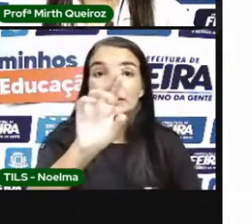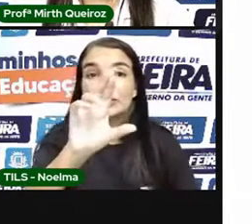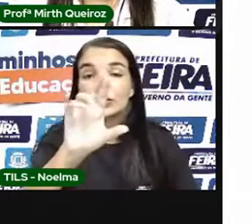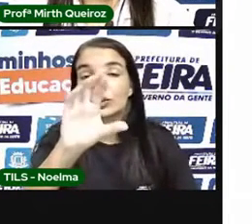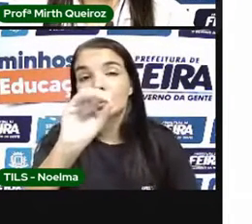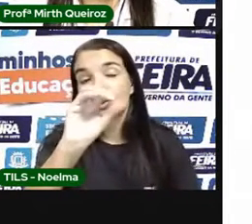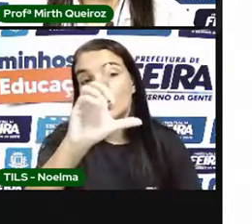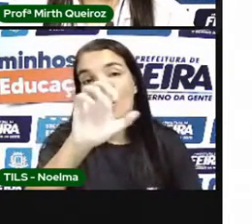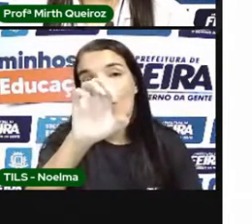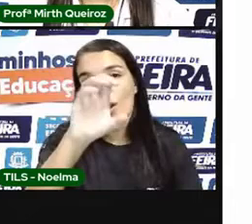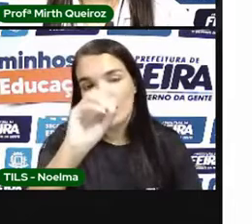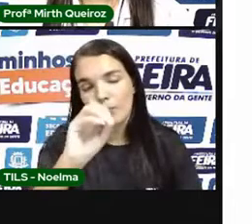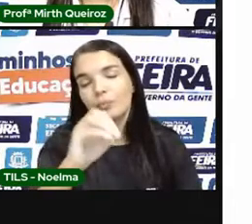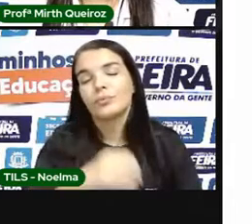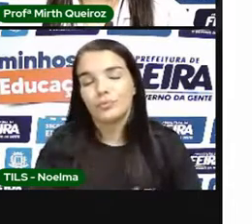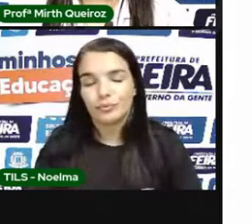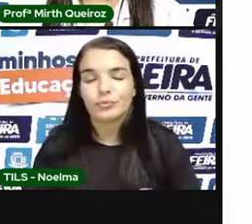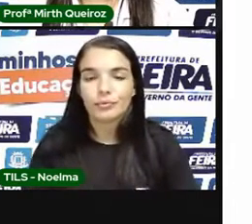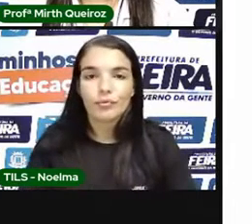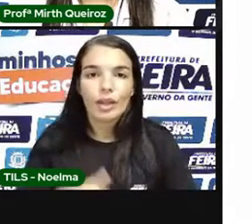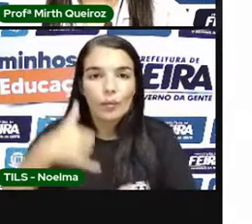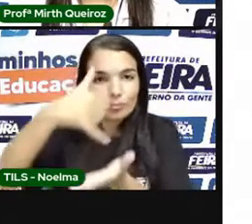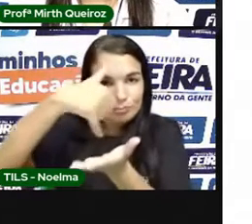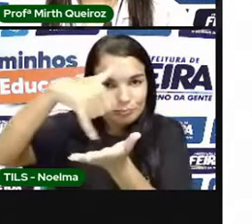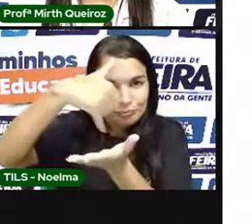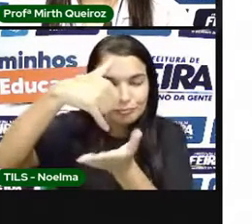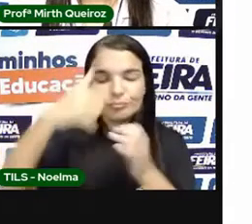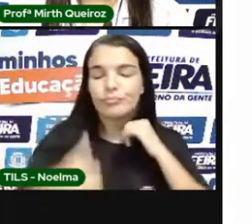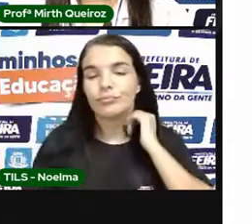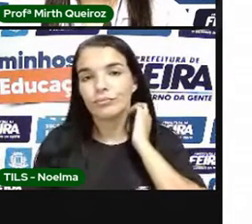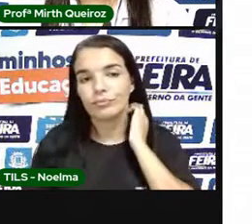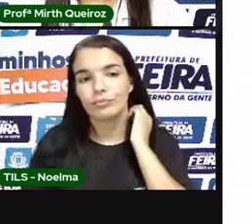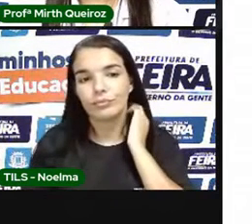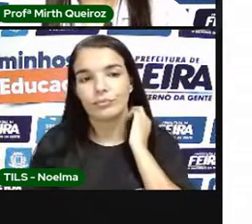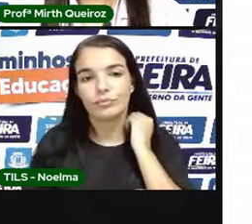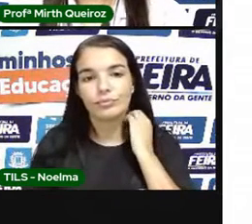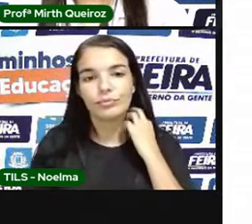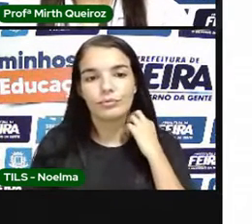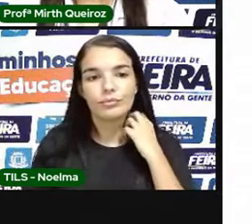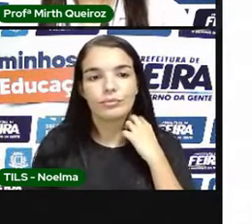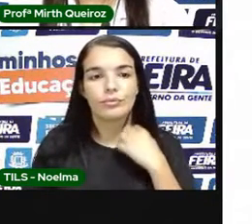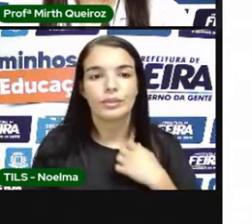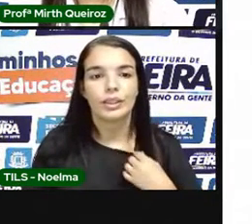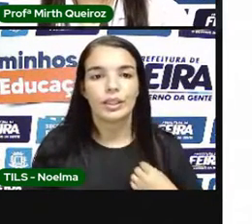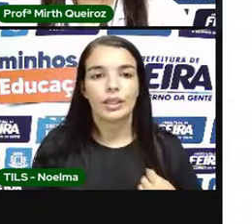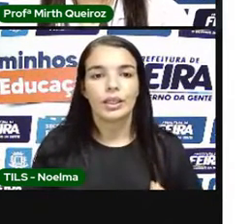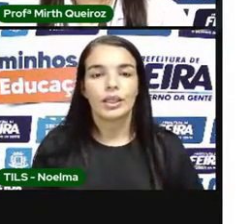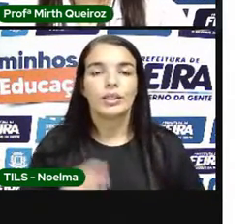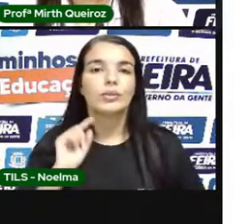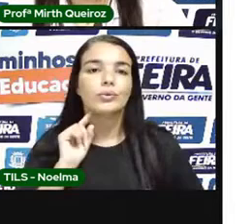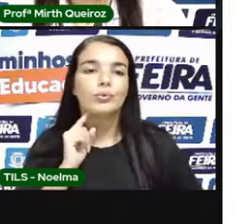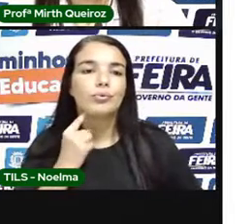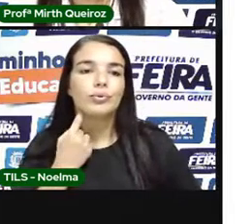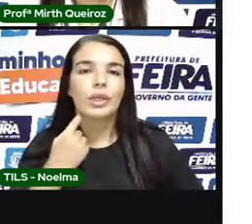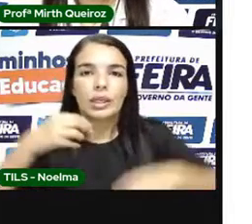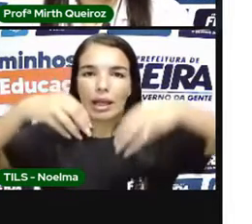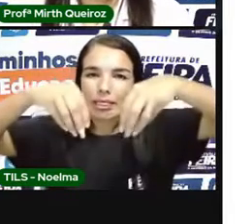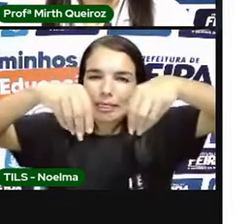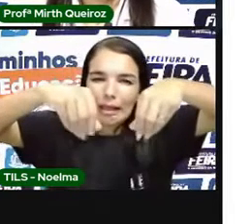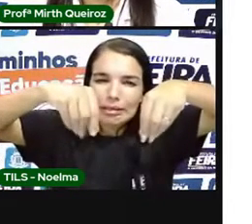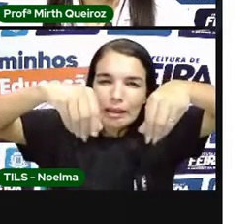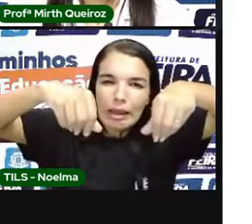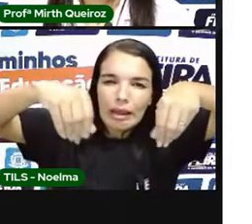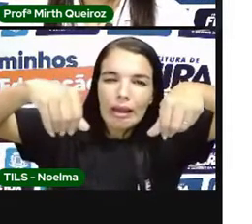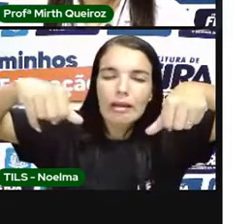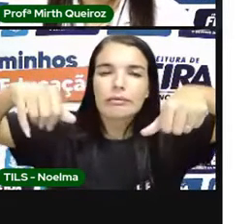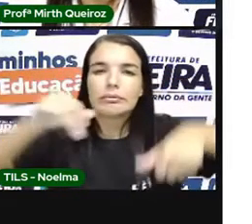Poluição do solo Ela é provocada somente com a contaminação Por uso de agrotóxicos, fertilizantes Para outros químicos Que são